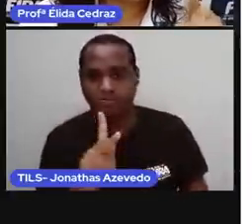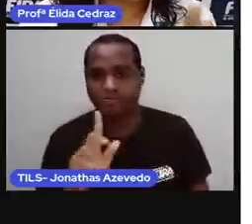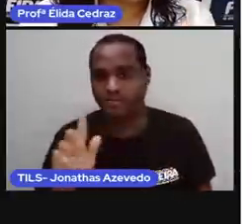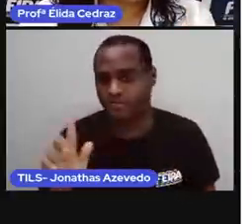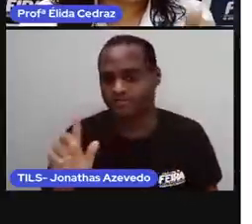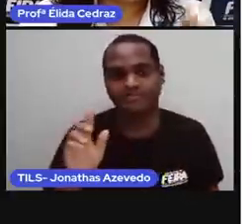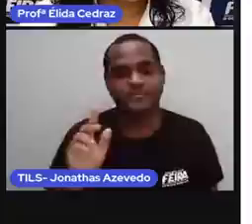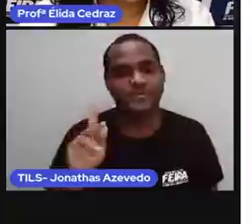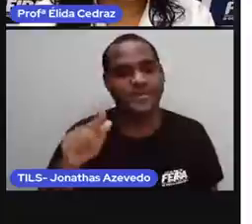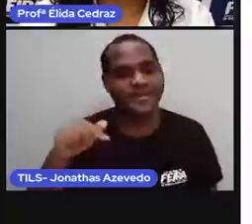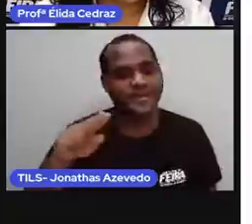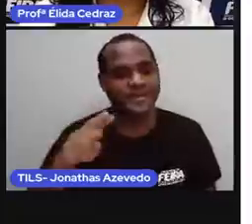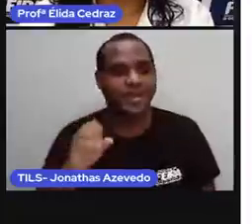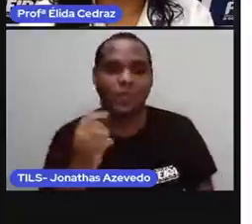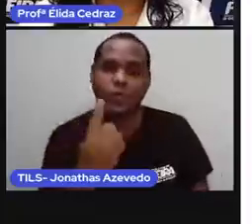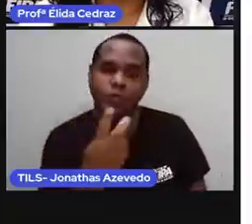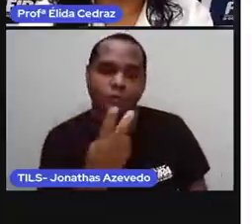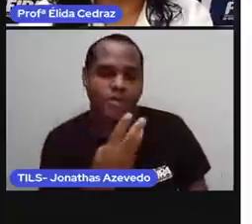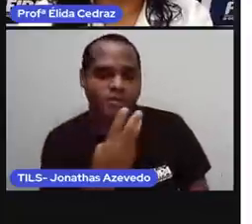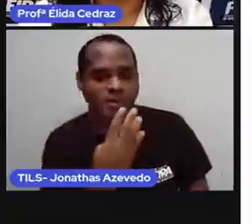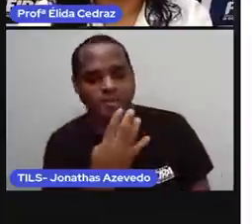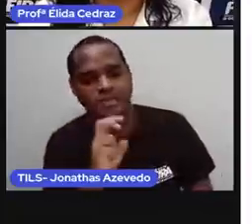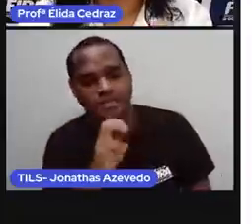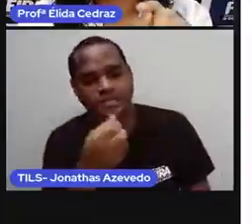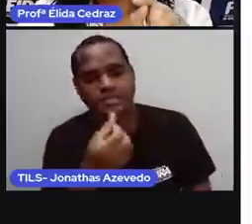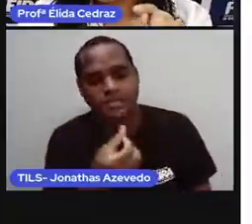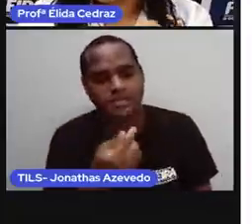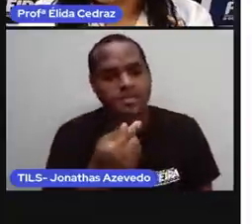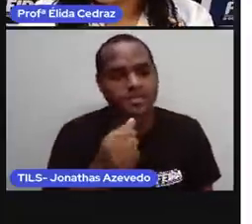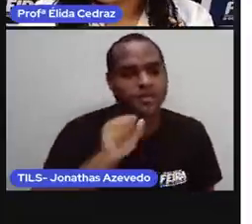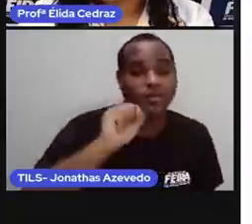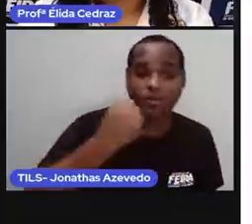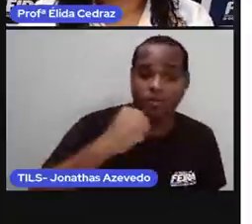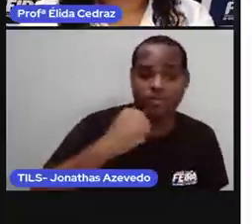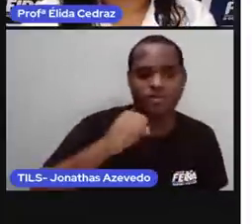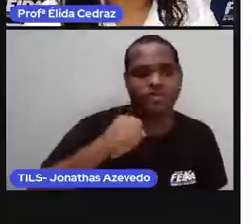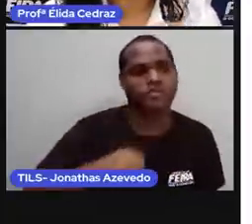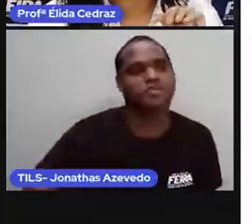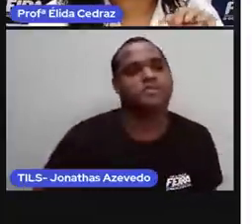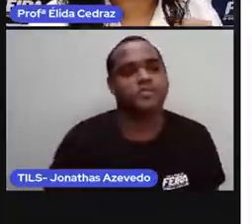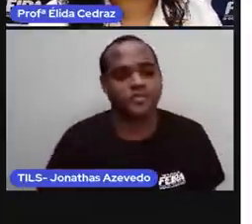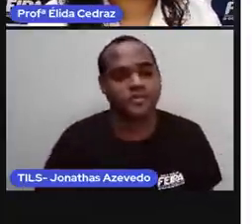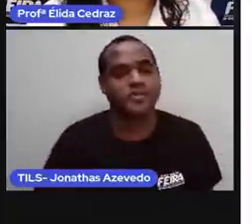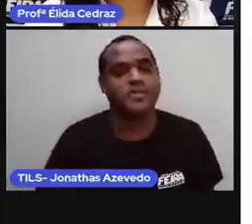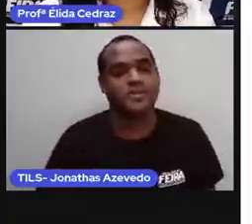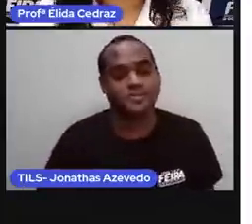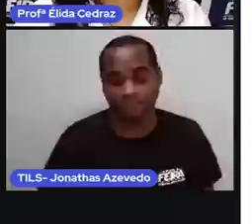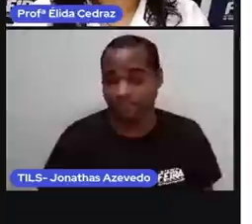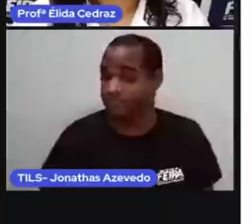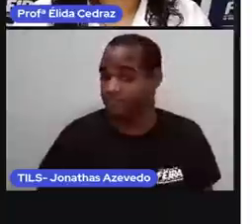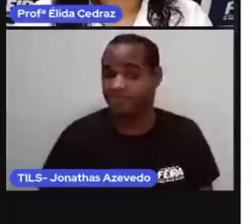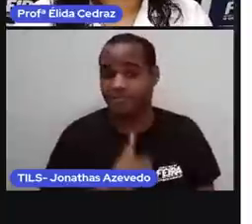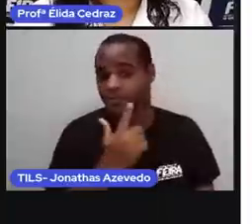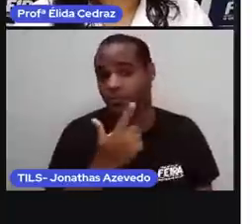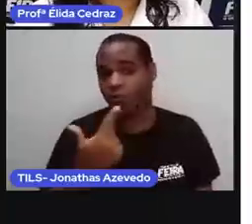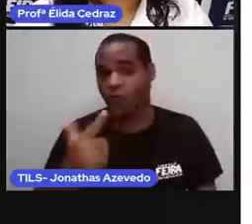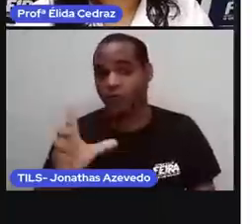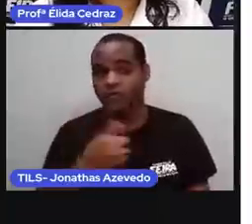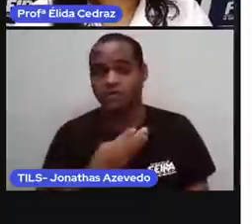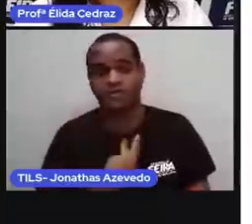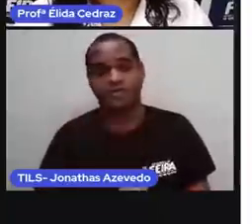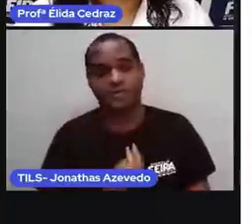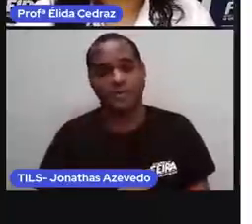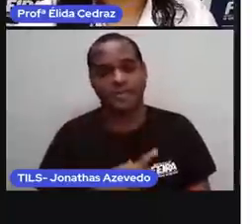Um, dois, três, quatro, cinco, seis, sete, oito. E embaixo, nós temos um